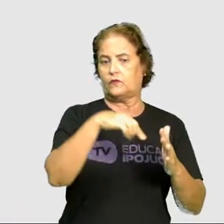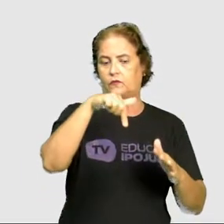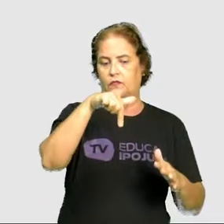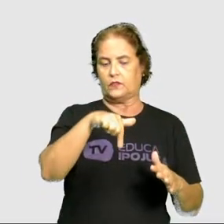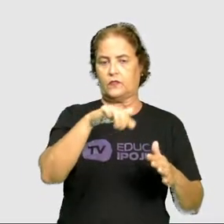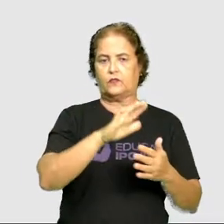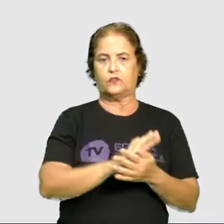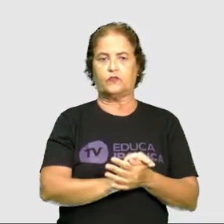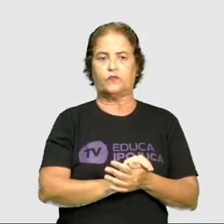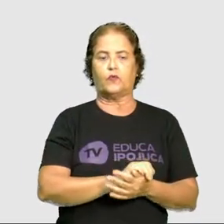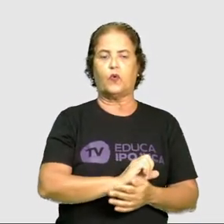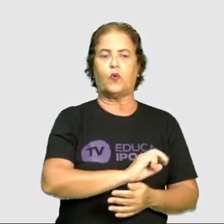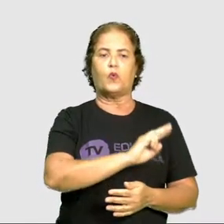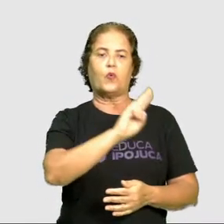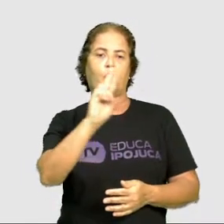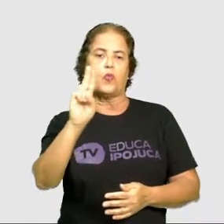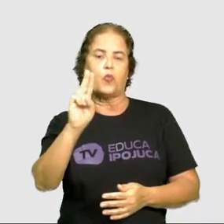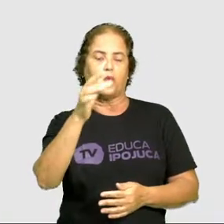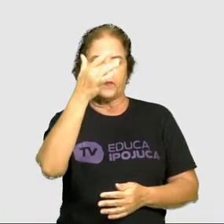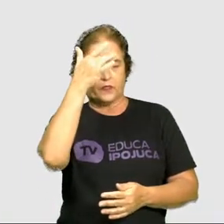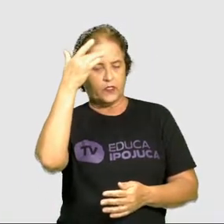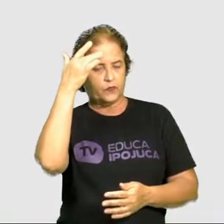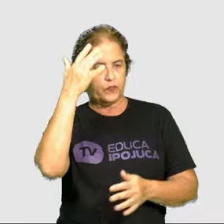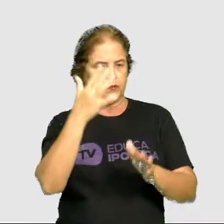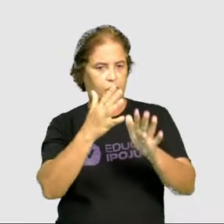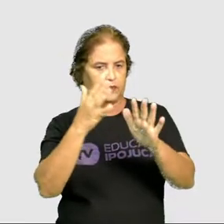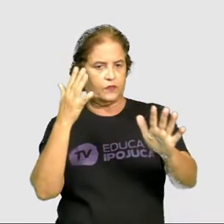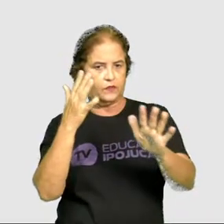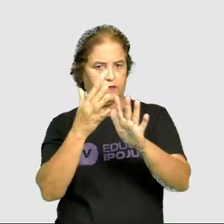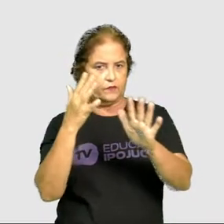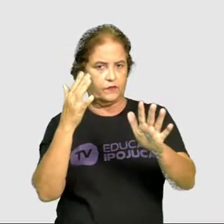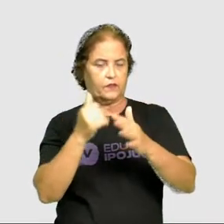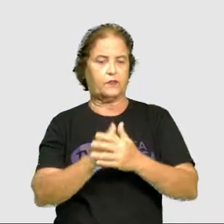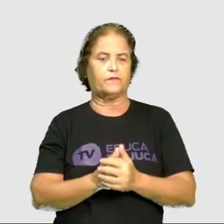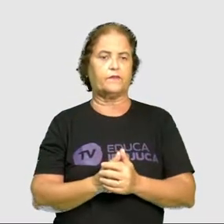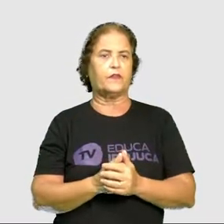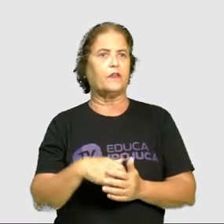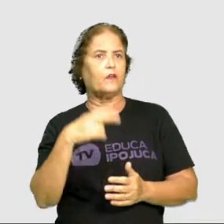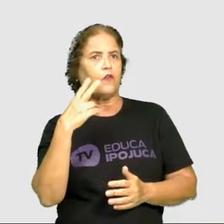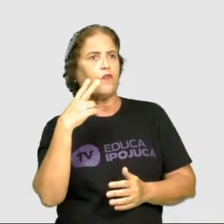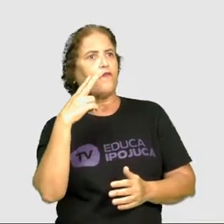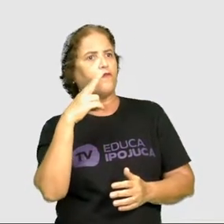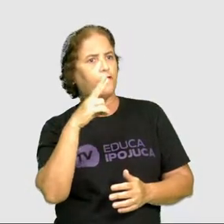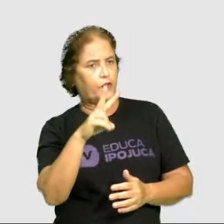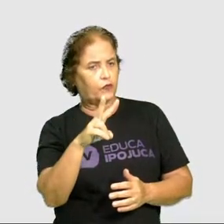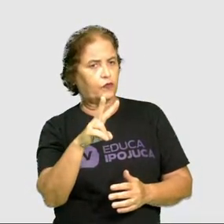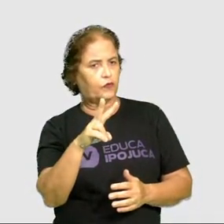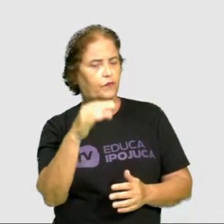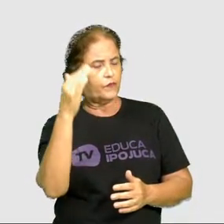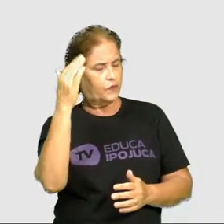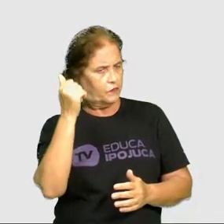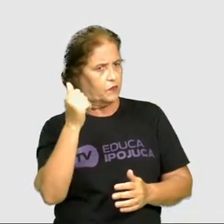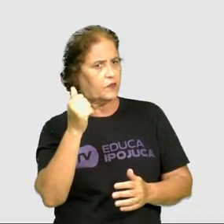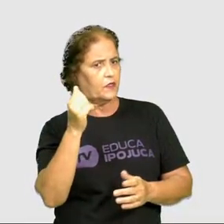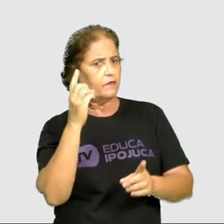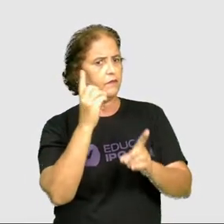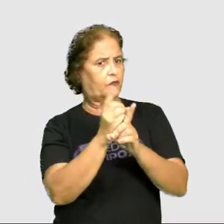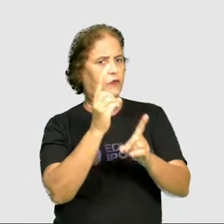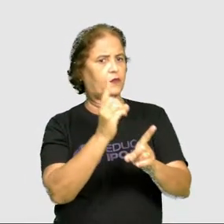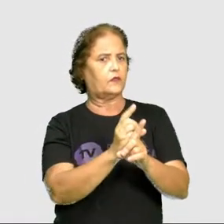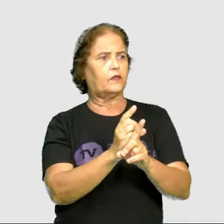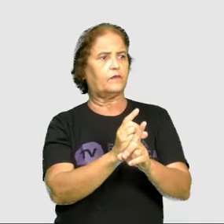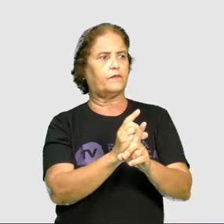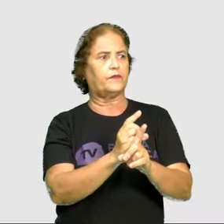o nome das pessoas que estão na fila. Bem, visualmente, eu já tenho como descobrir. Por quê? eu tenho do